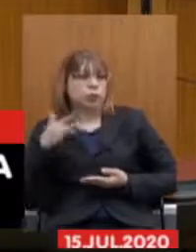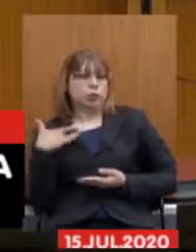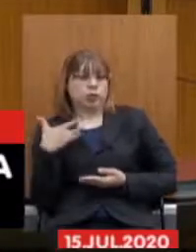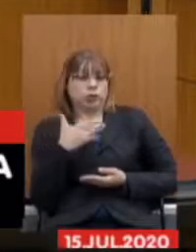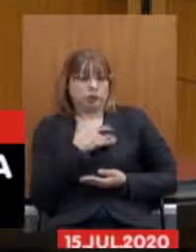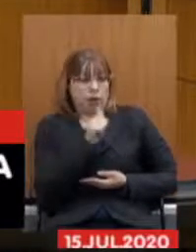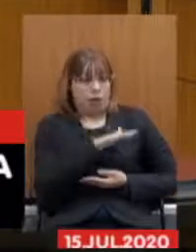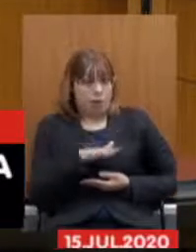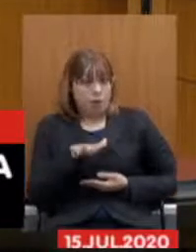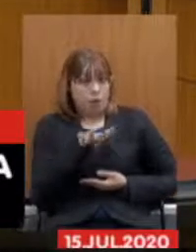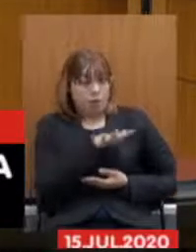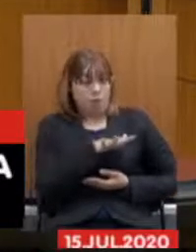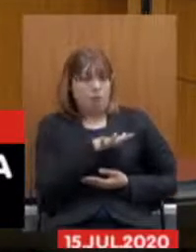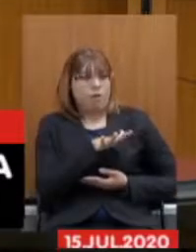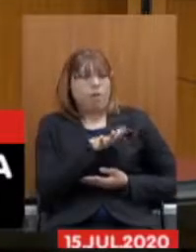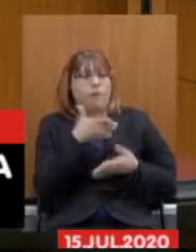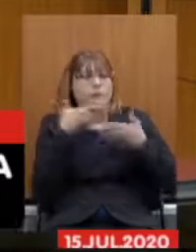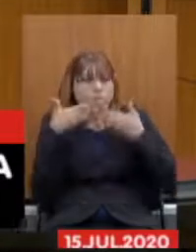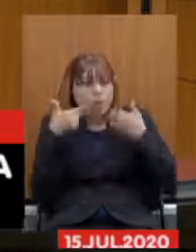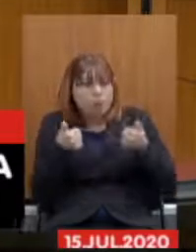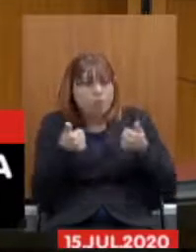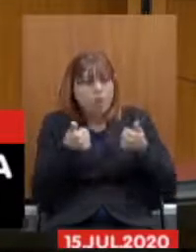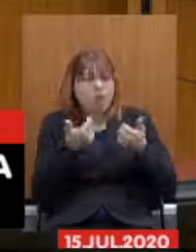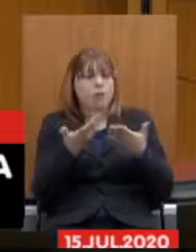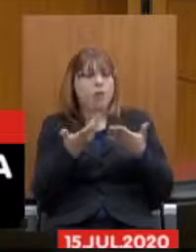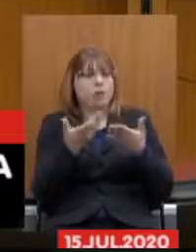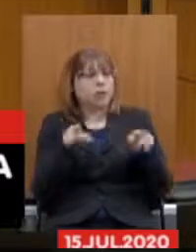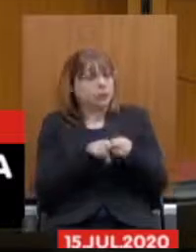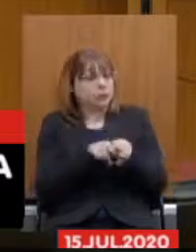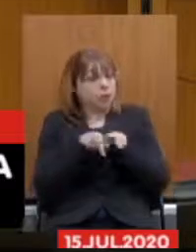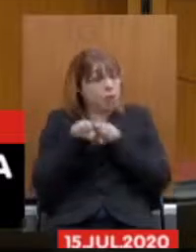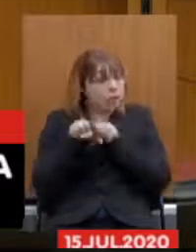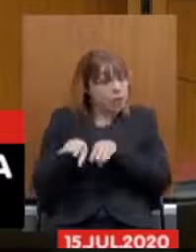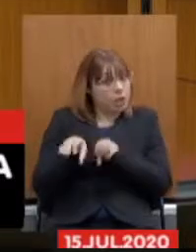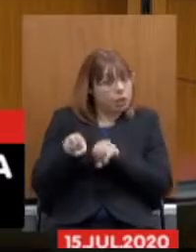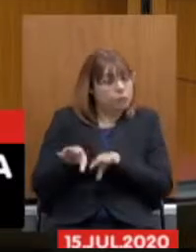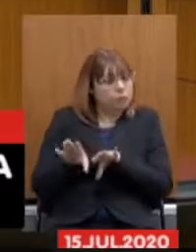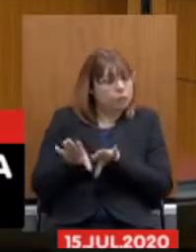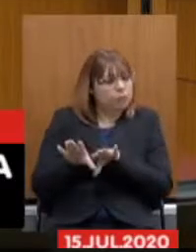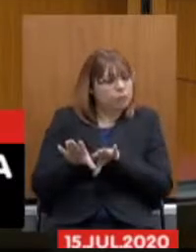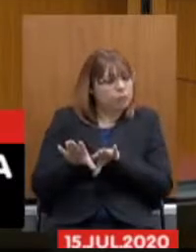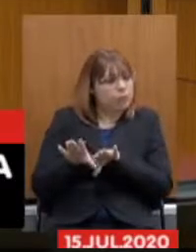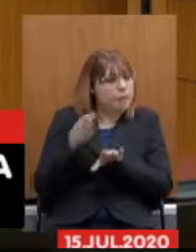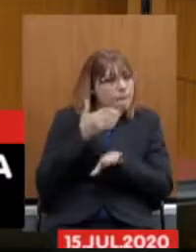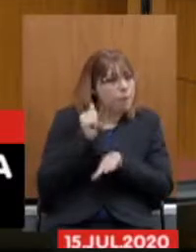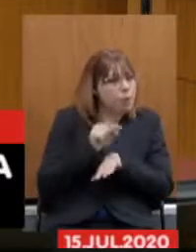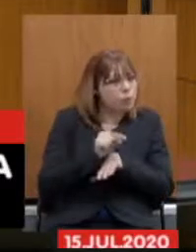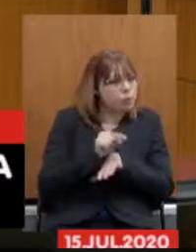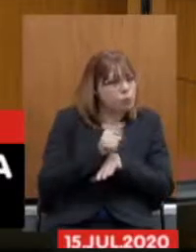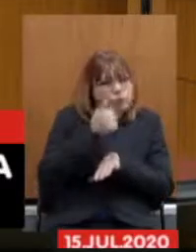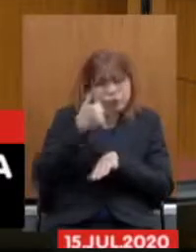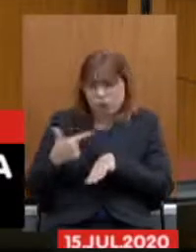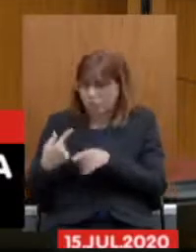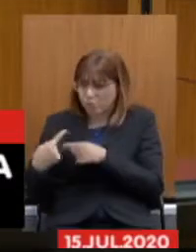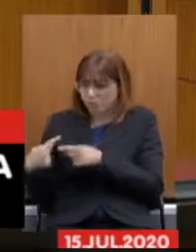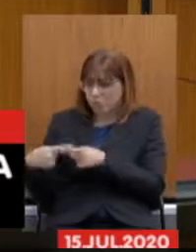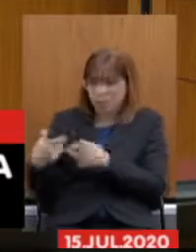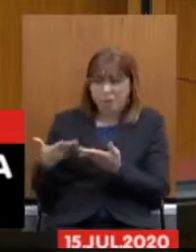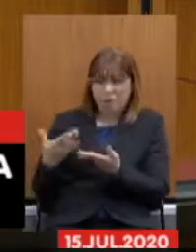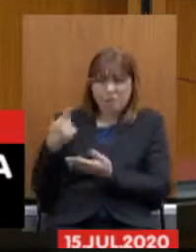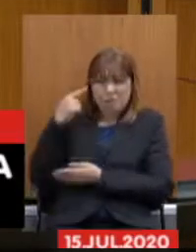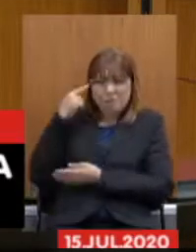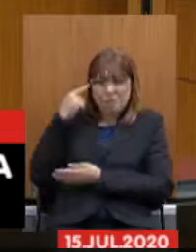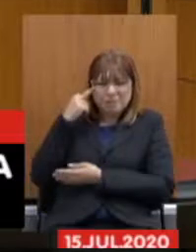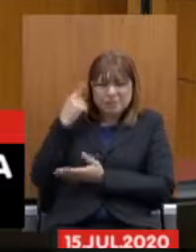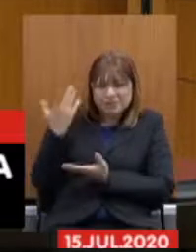promovendo melhorias na saúde pública, na educação, por que, inclusive, pensando em